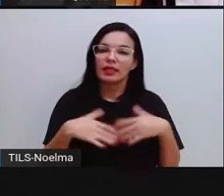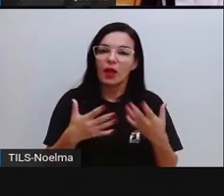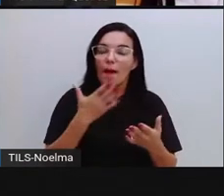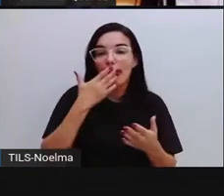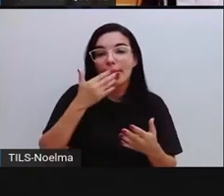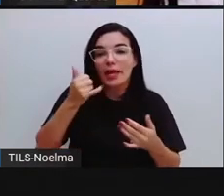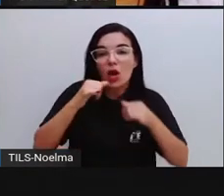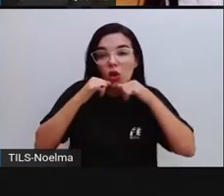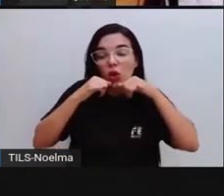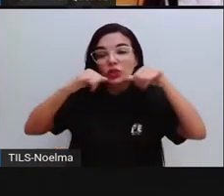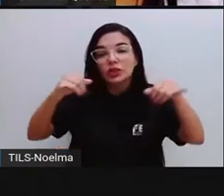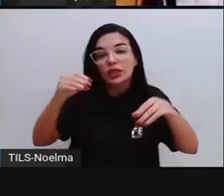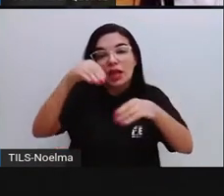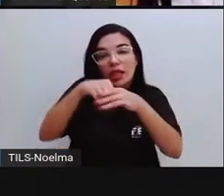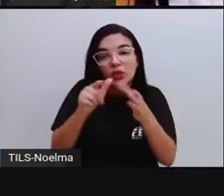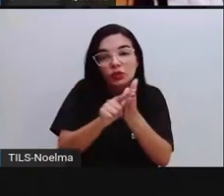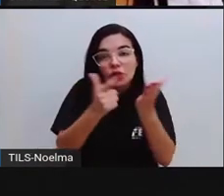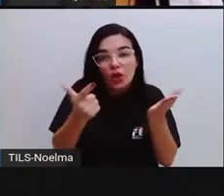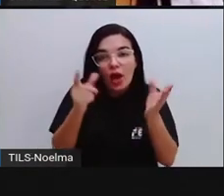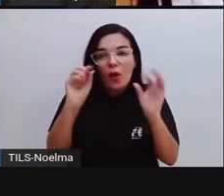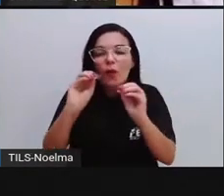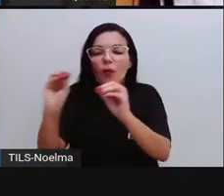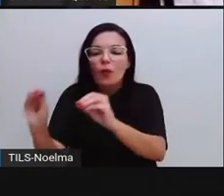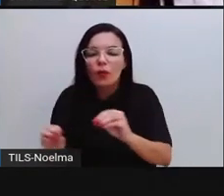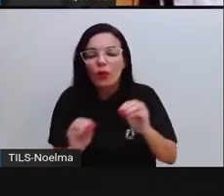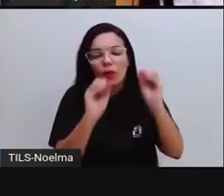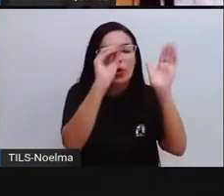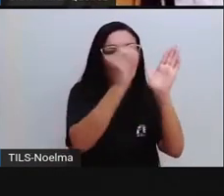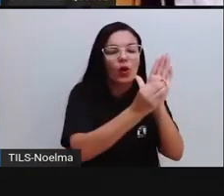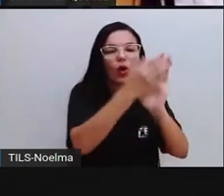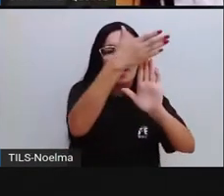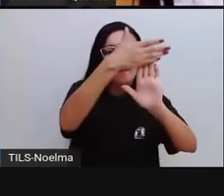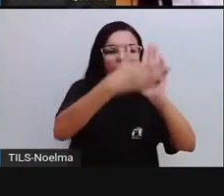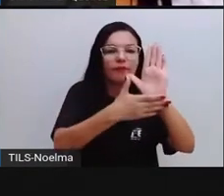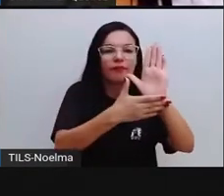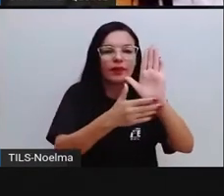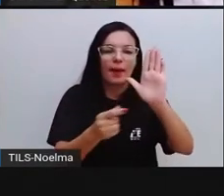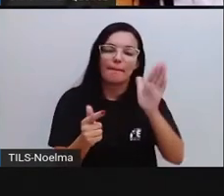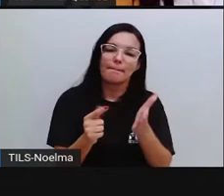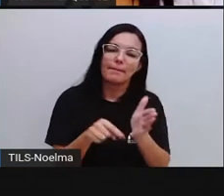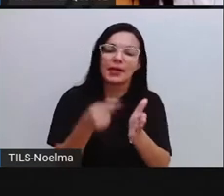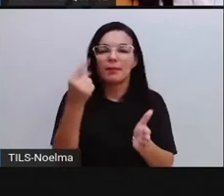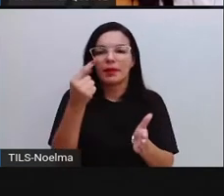jornal para colocar ali como a manchete, né?